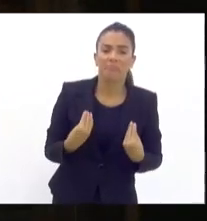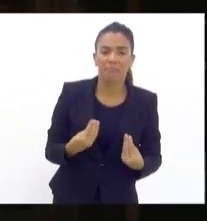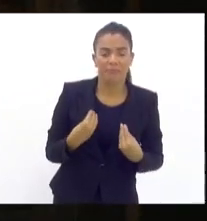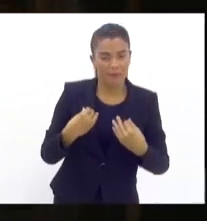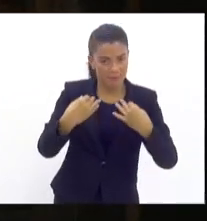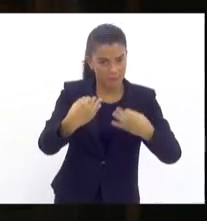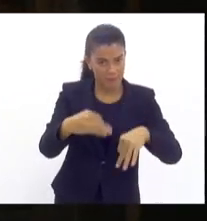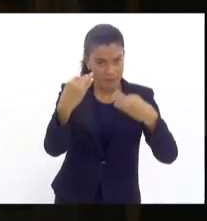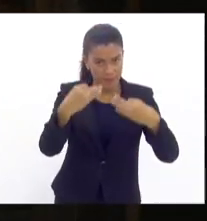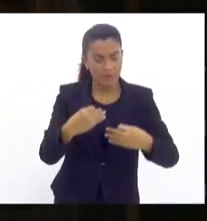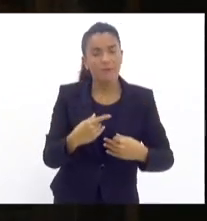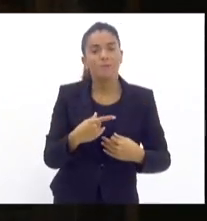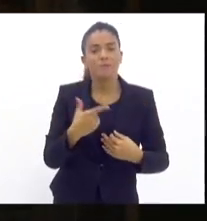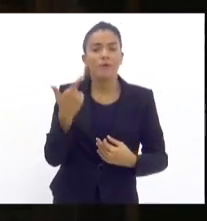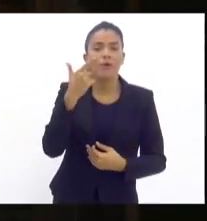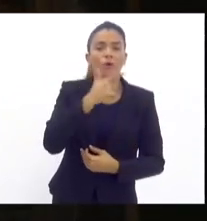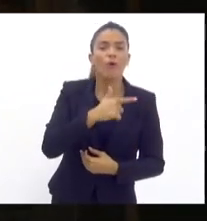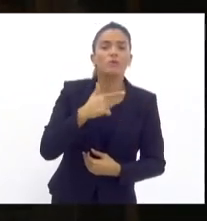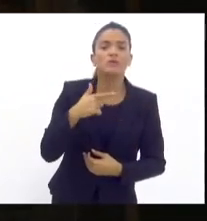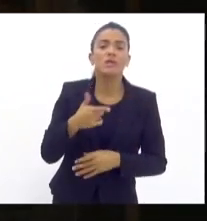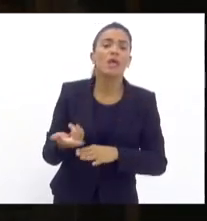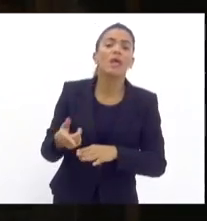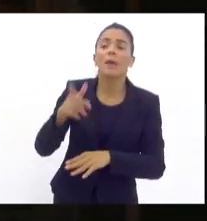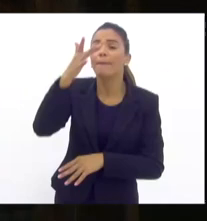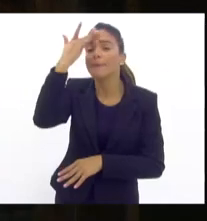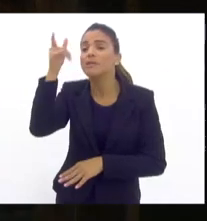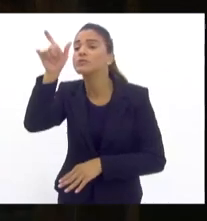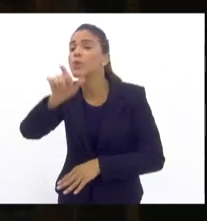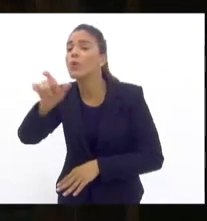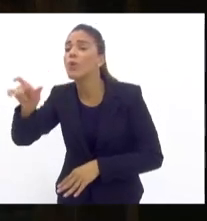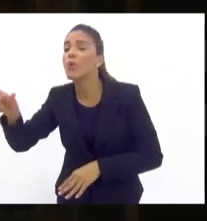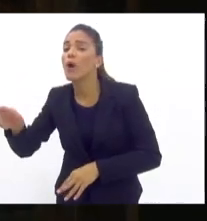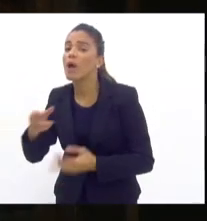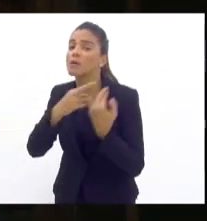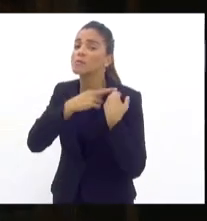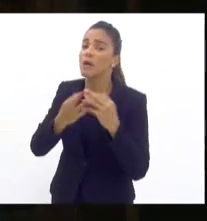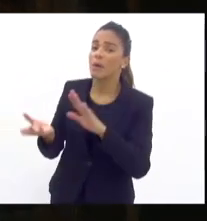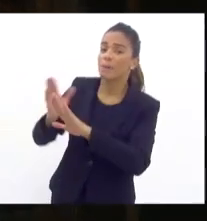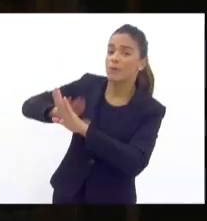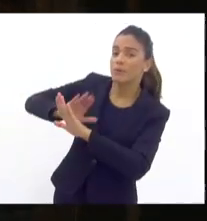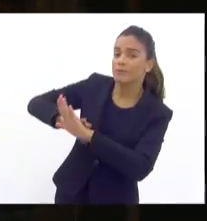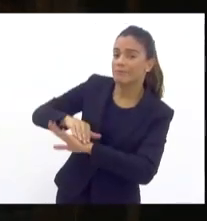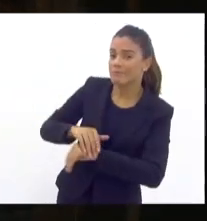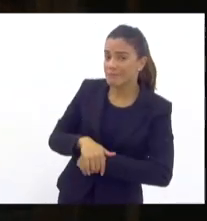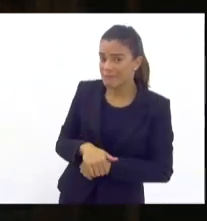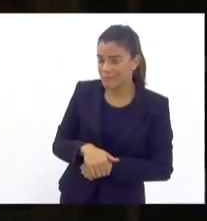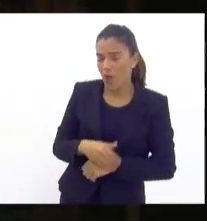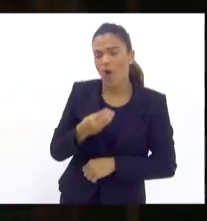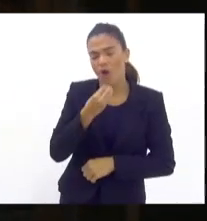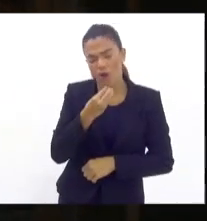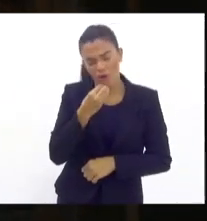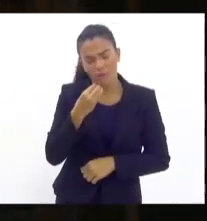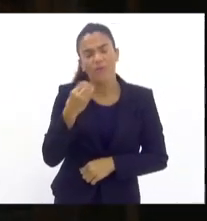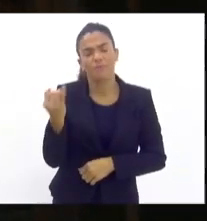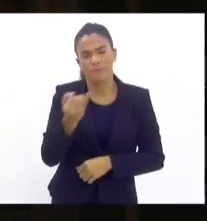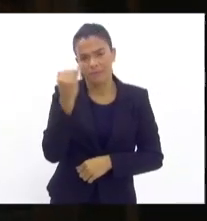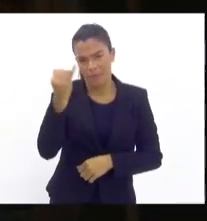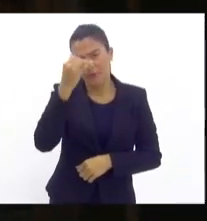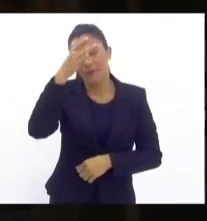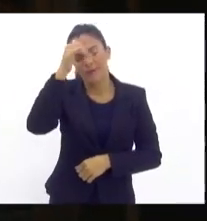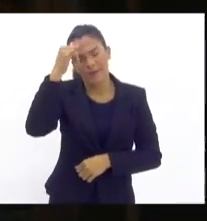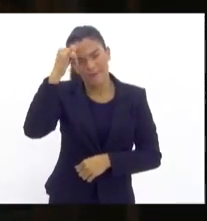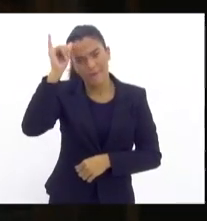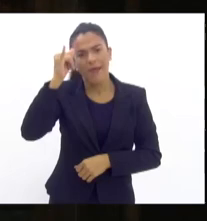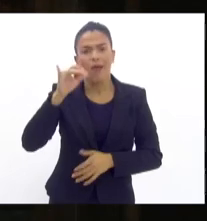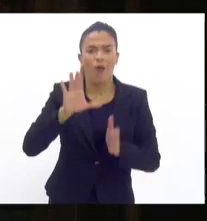Exatamente acessar quem está por trás desses roubos. Lógico que é importante a gente combater o indivíduo que rouba o veículo,